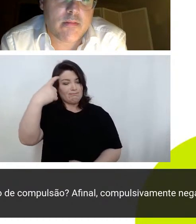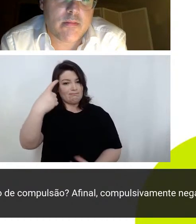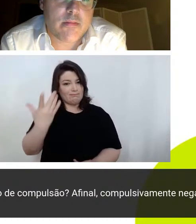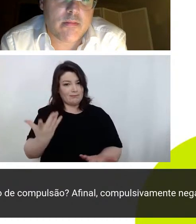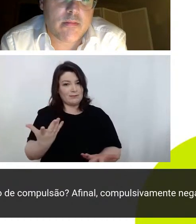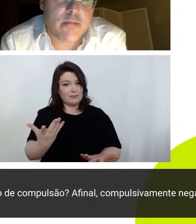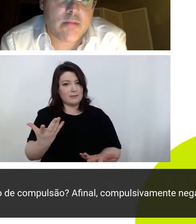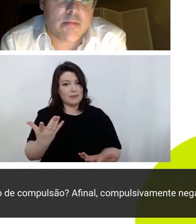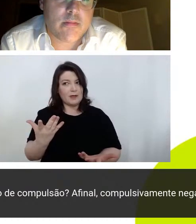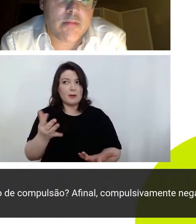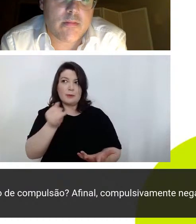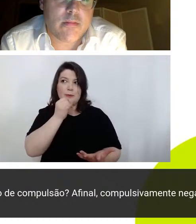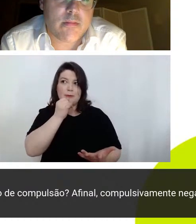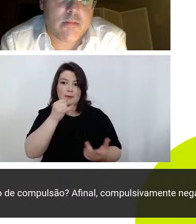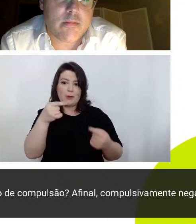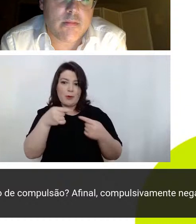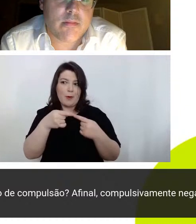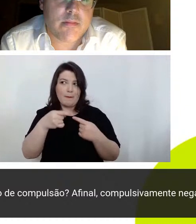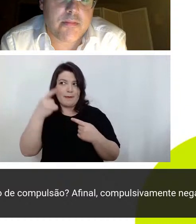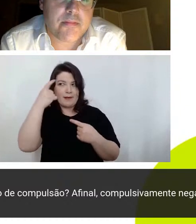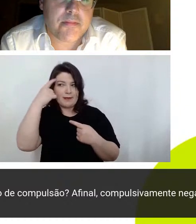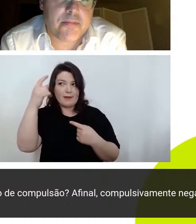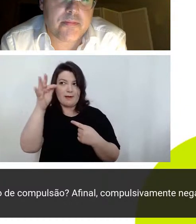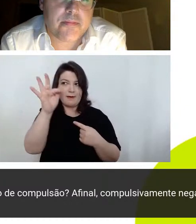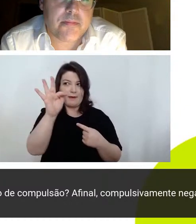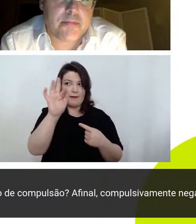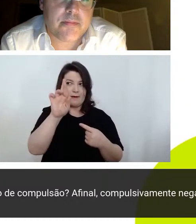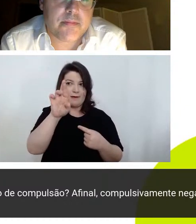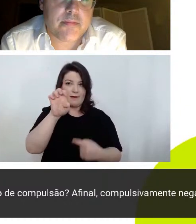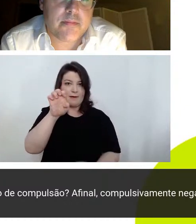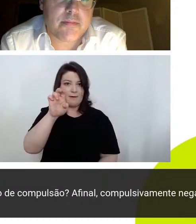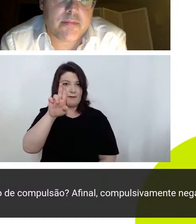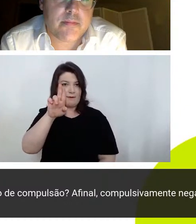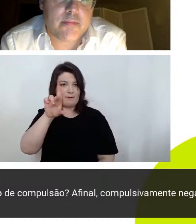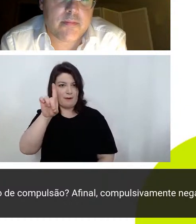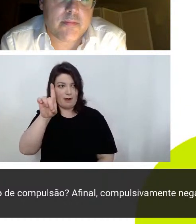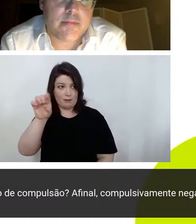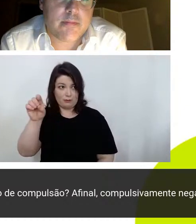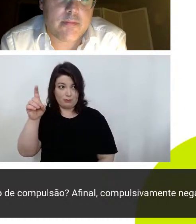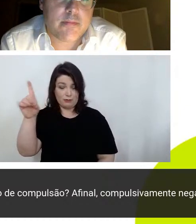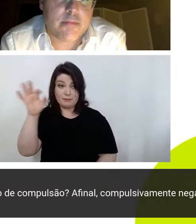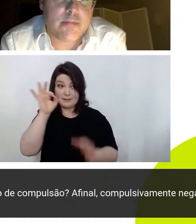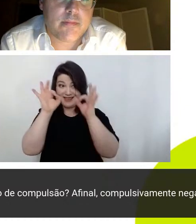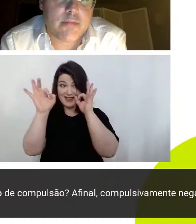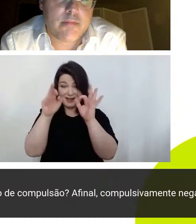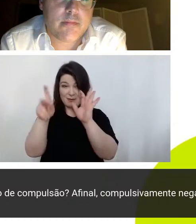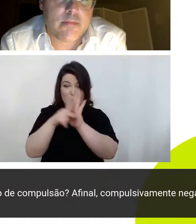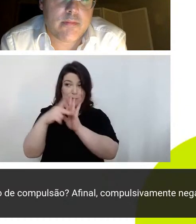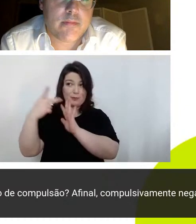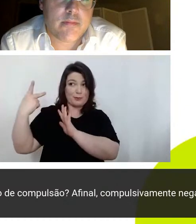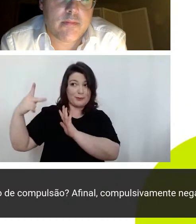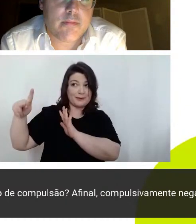freudianos que foi a psicanálise Freud não é que primeiramente